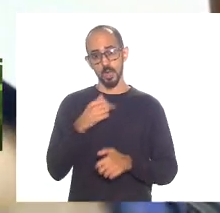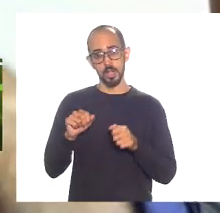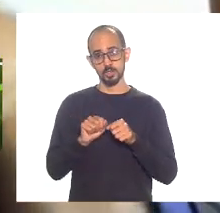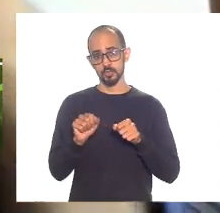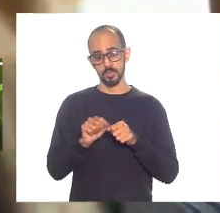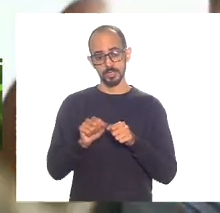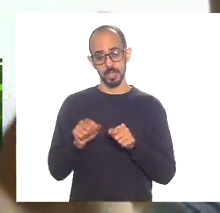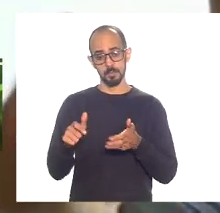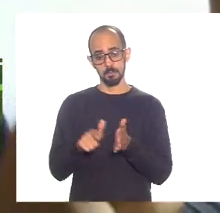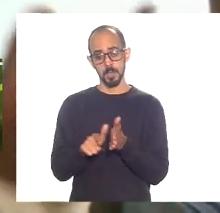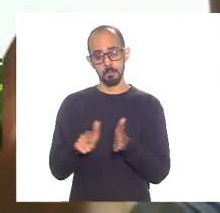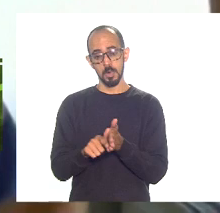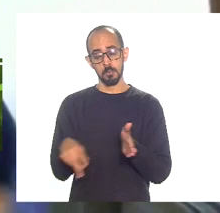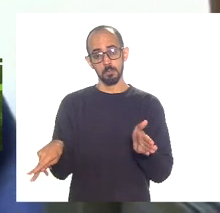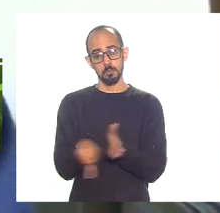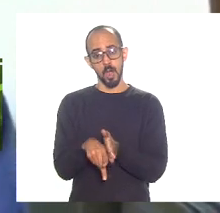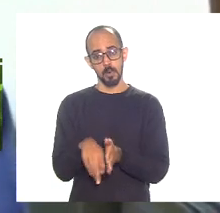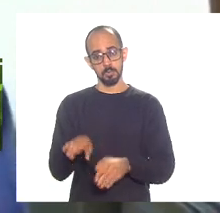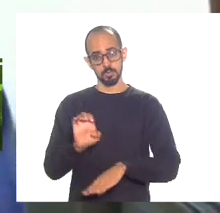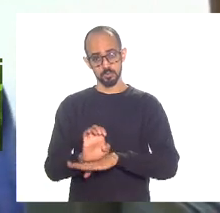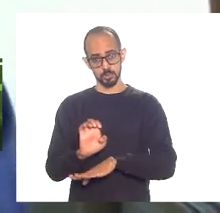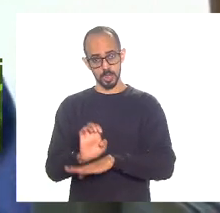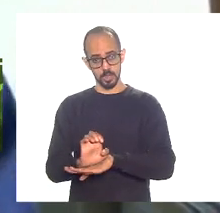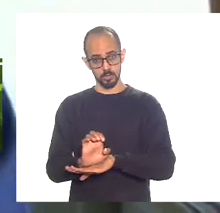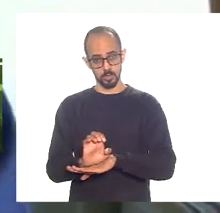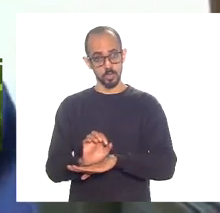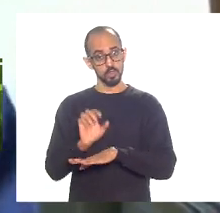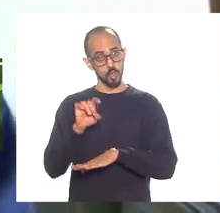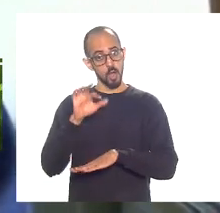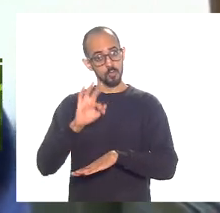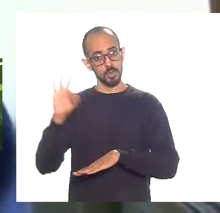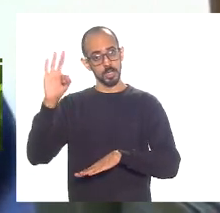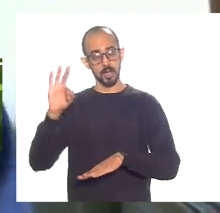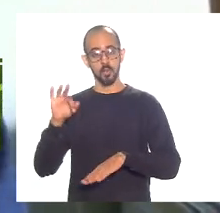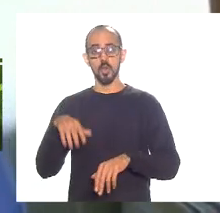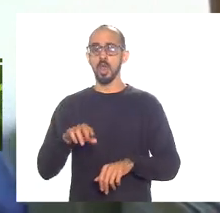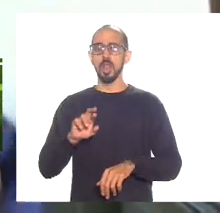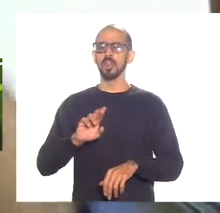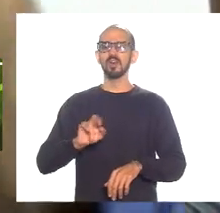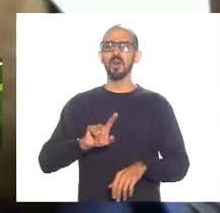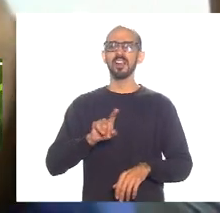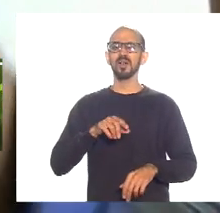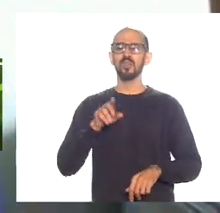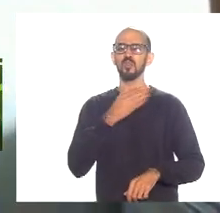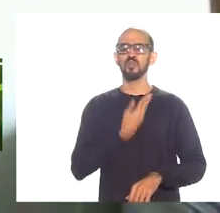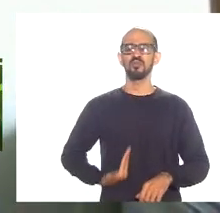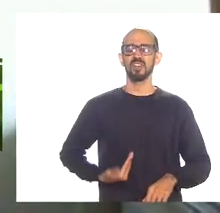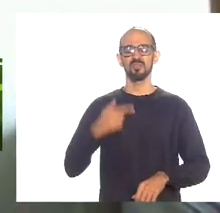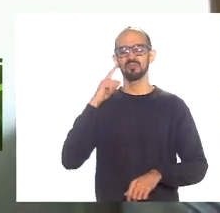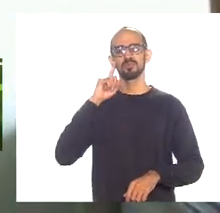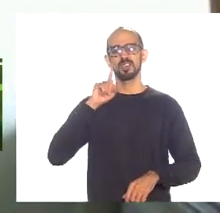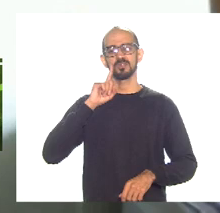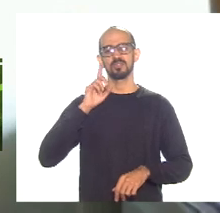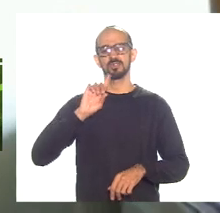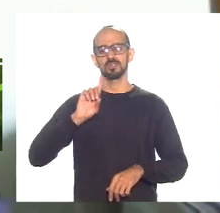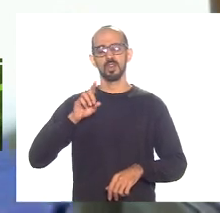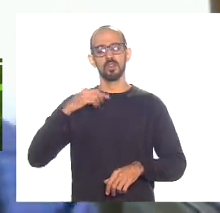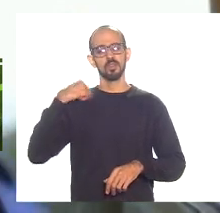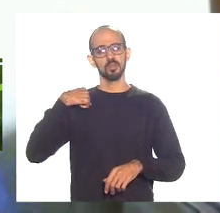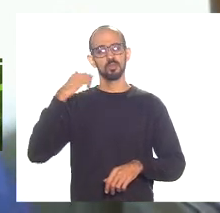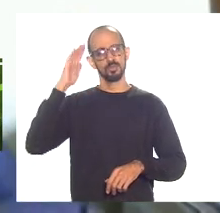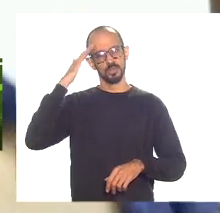do estado só da união mas a gente não sai desse buraco só com a teoria só com a teoria